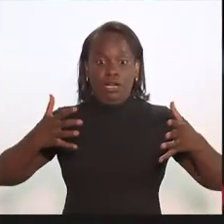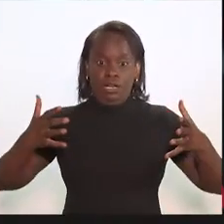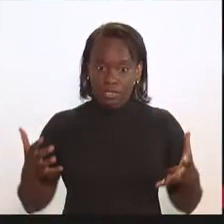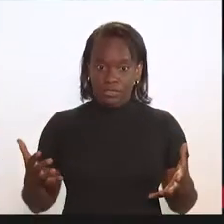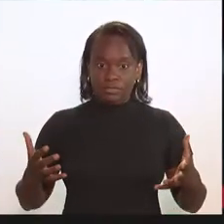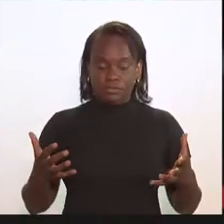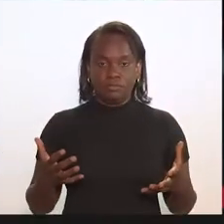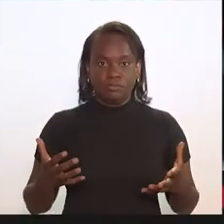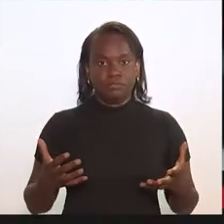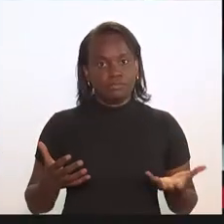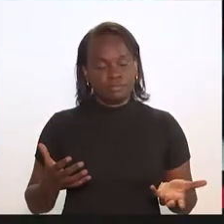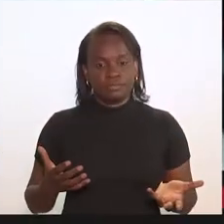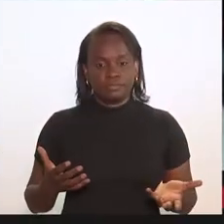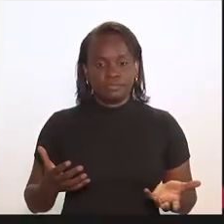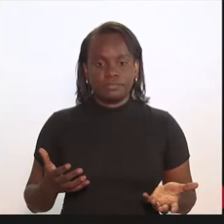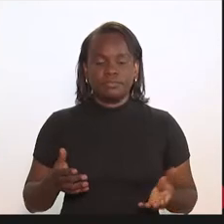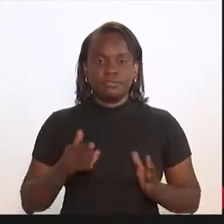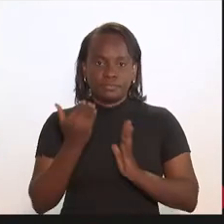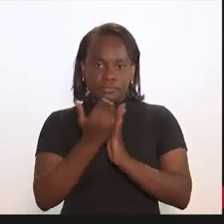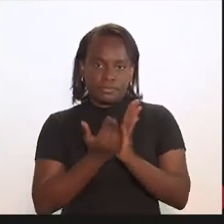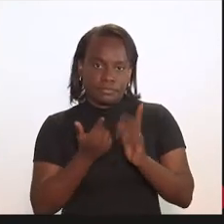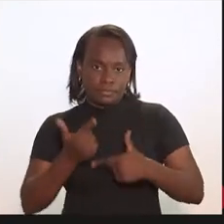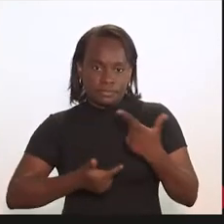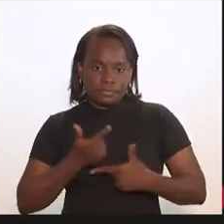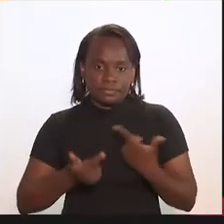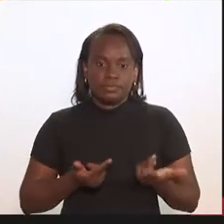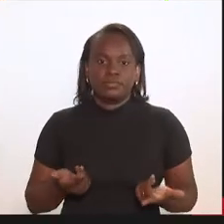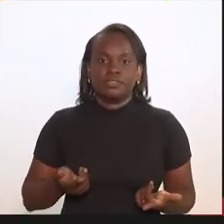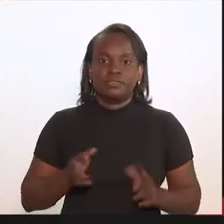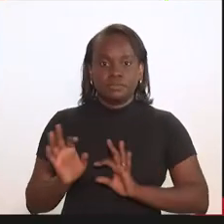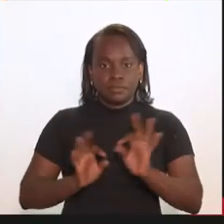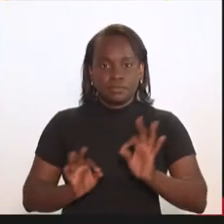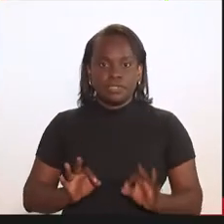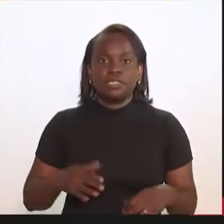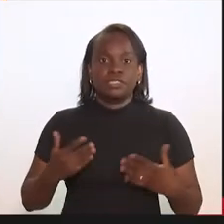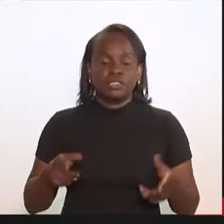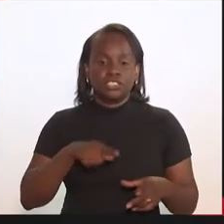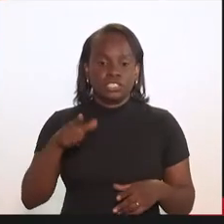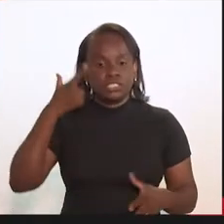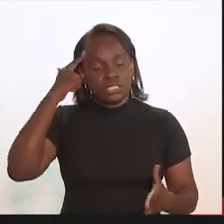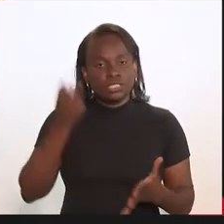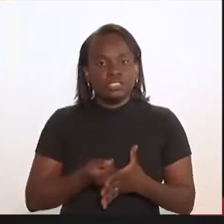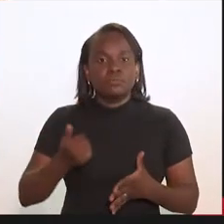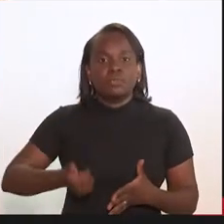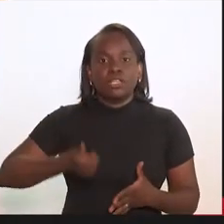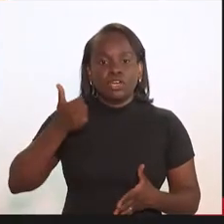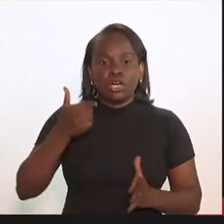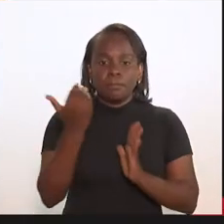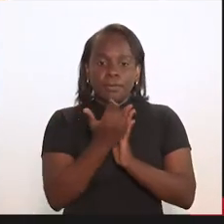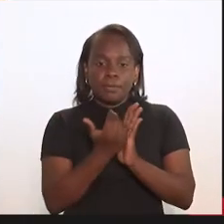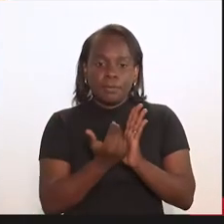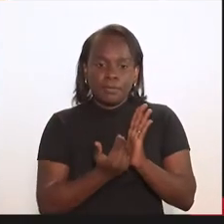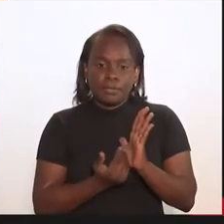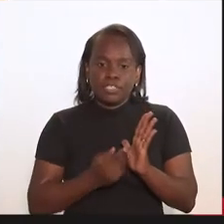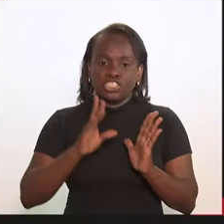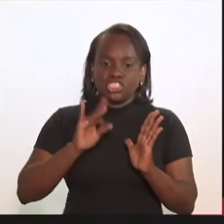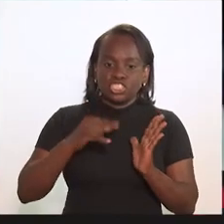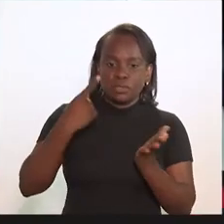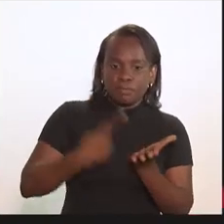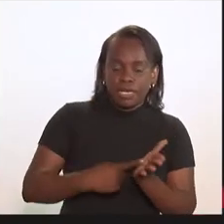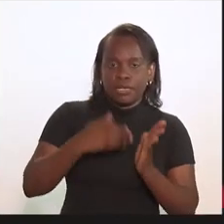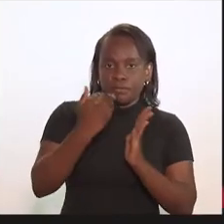ficar o programa de trabalho, para ser desenvolvido, e aí a gente define melhor o cronograma.